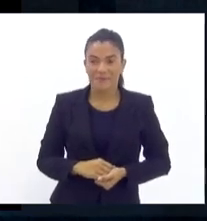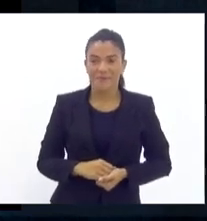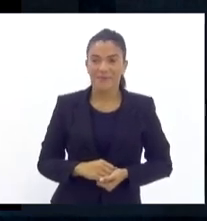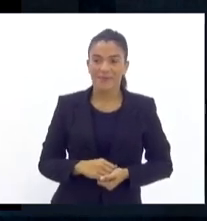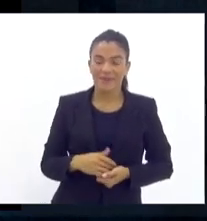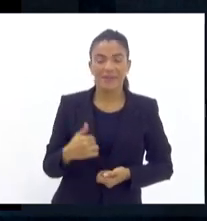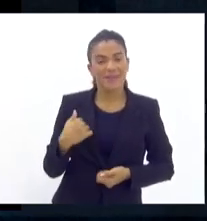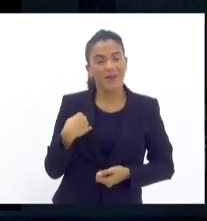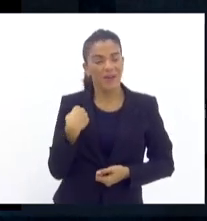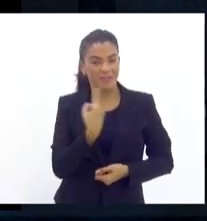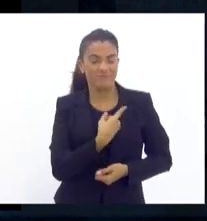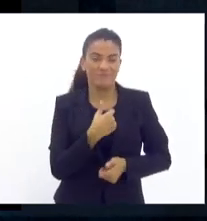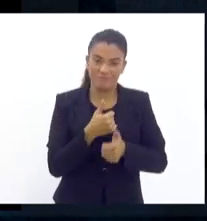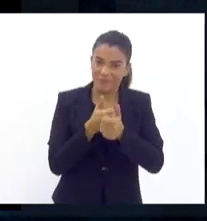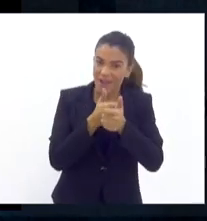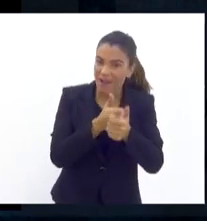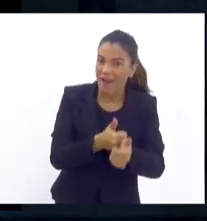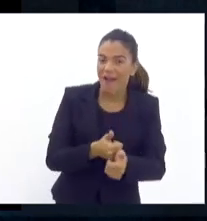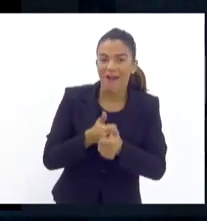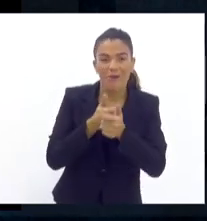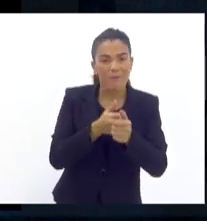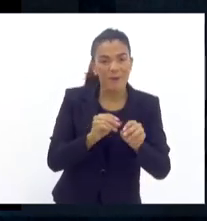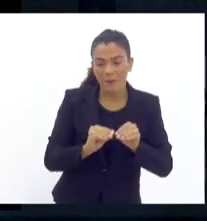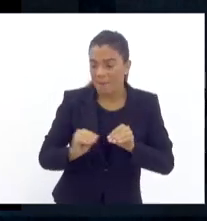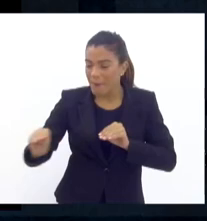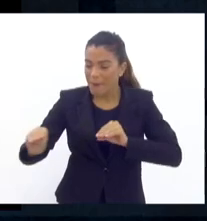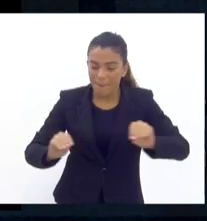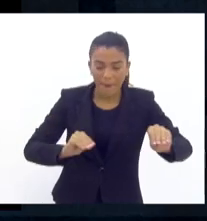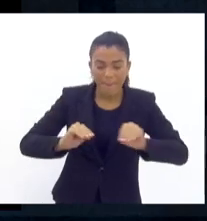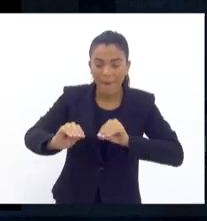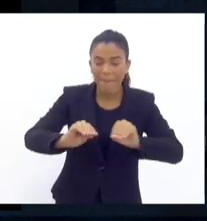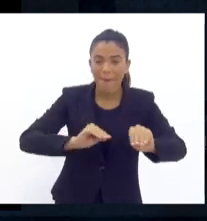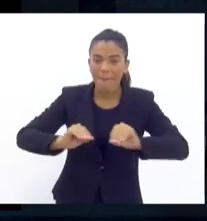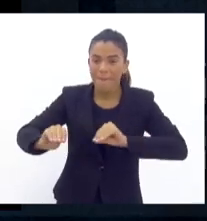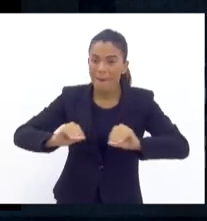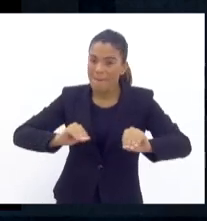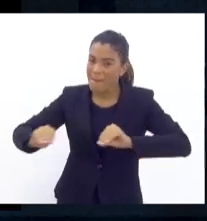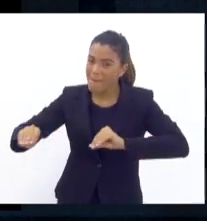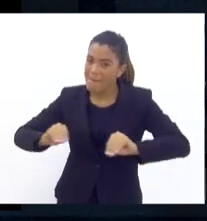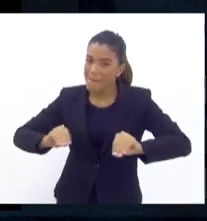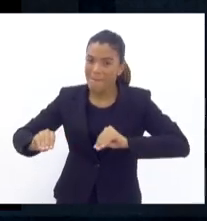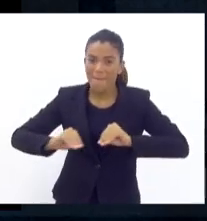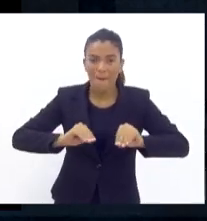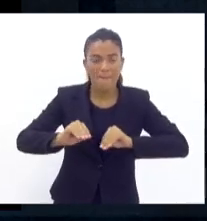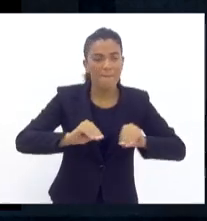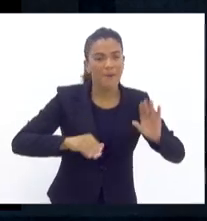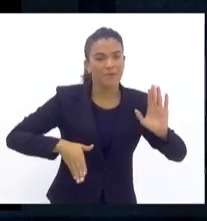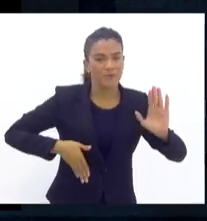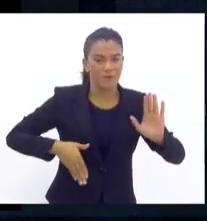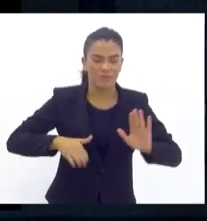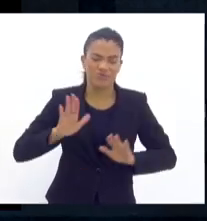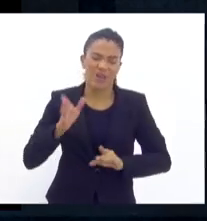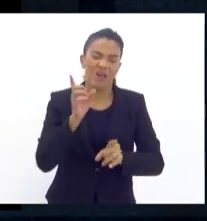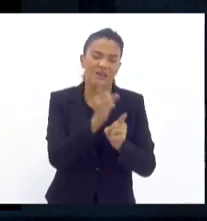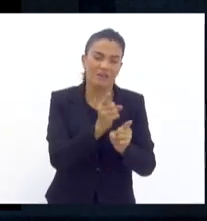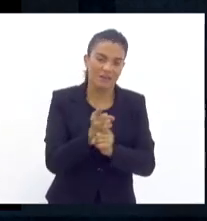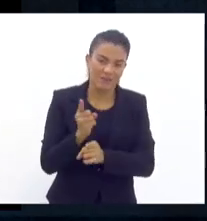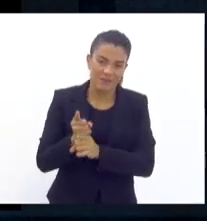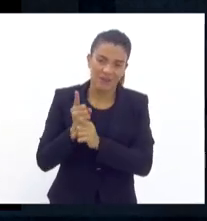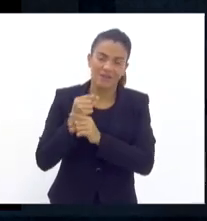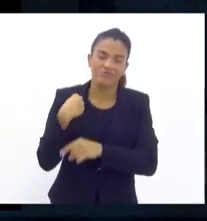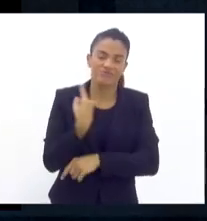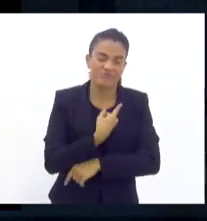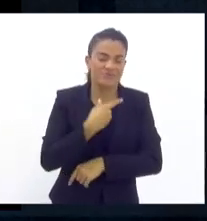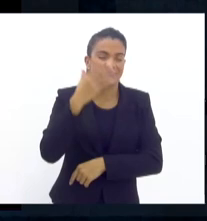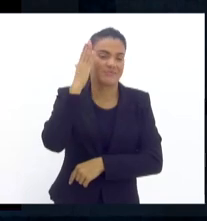acompanha toda essa migração desses elementos que já estão identificados, já tem